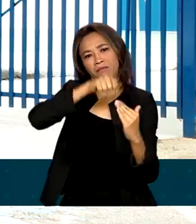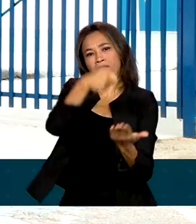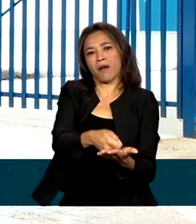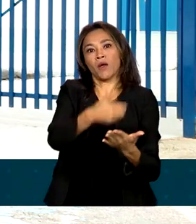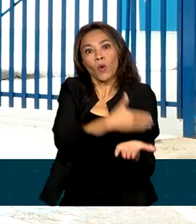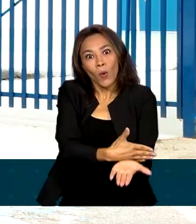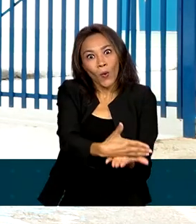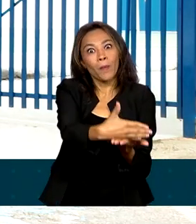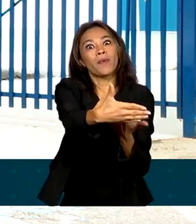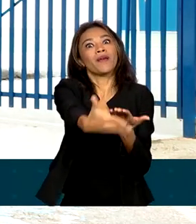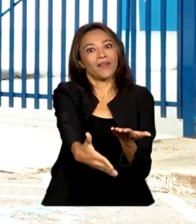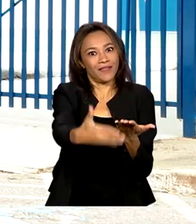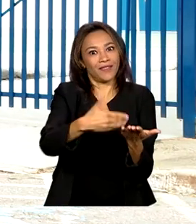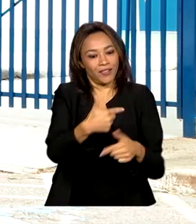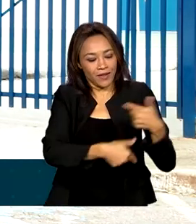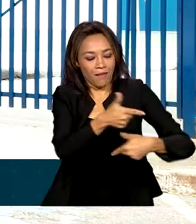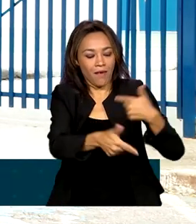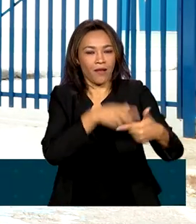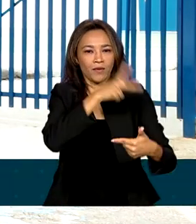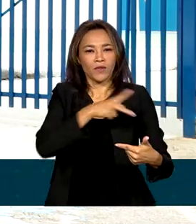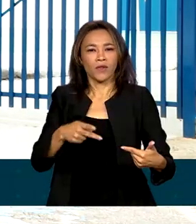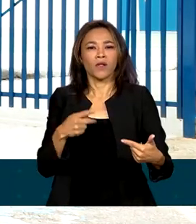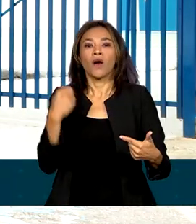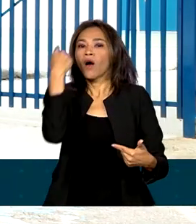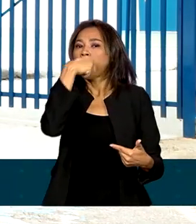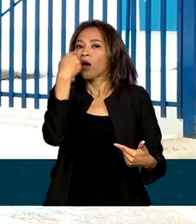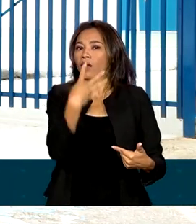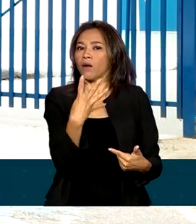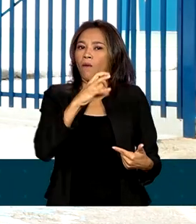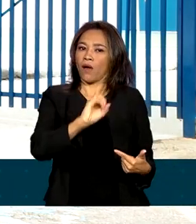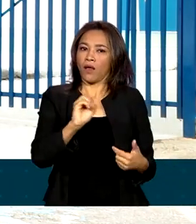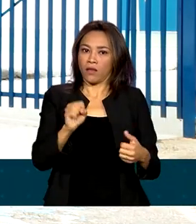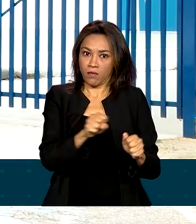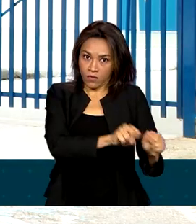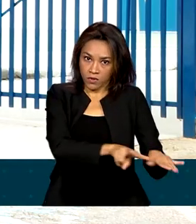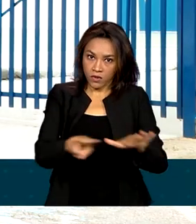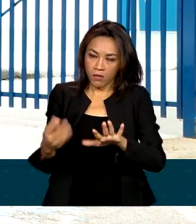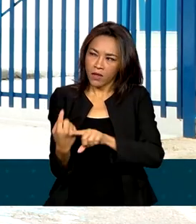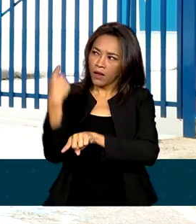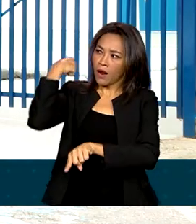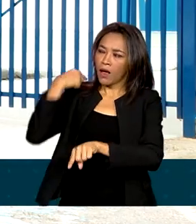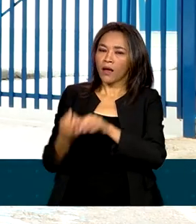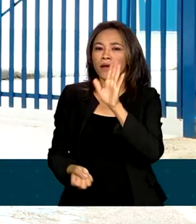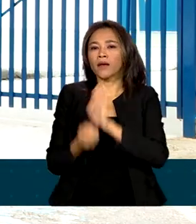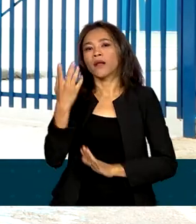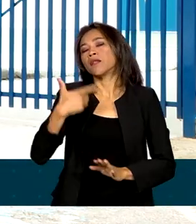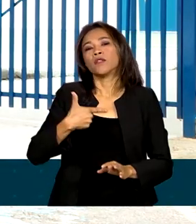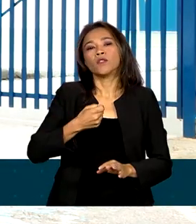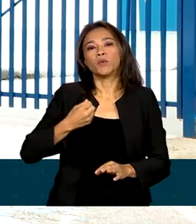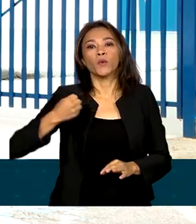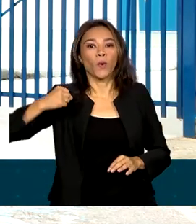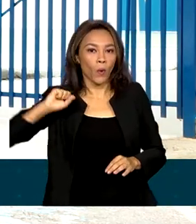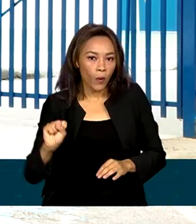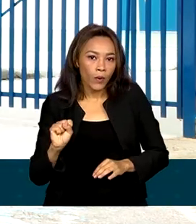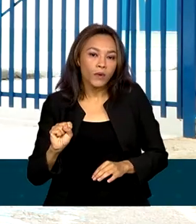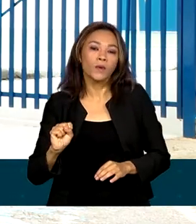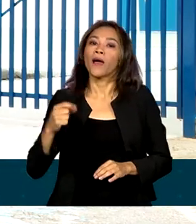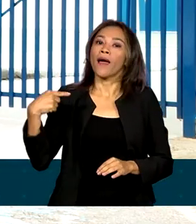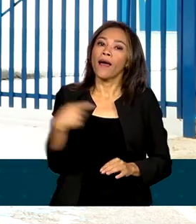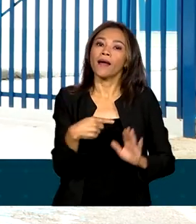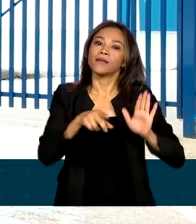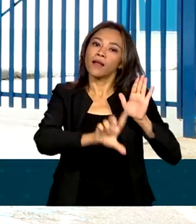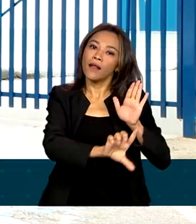carreira, com jornada de até 40 horas semanais. Criada em 2008, a lei que instituiu o piso